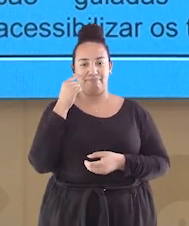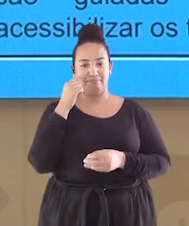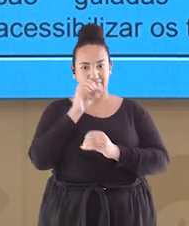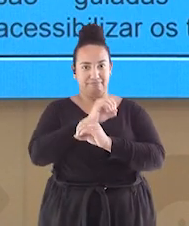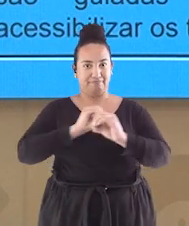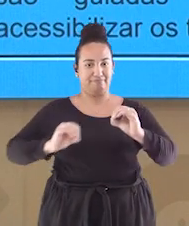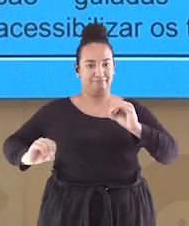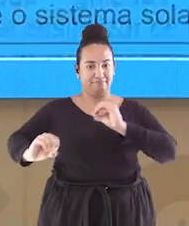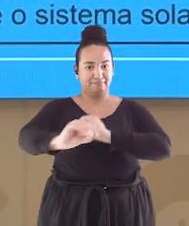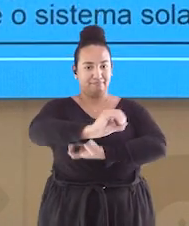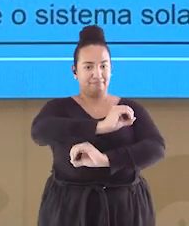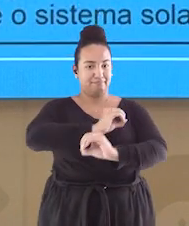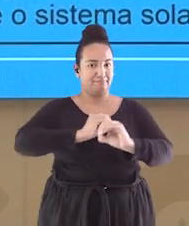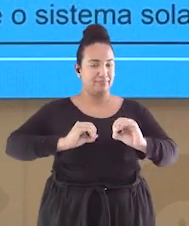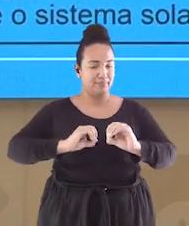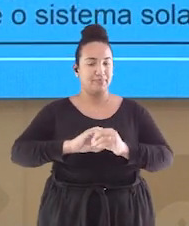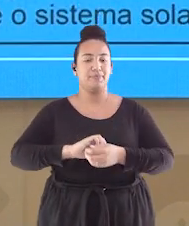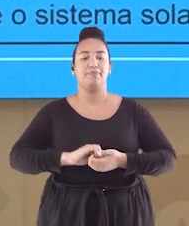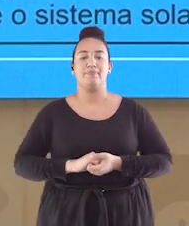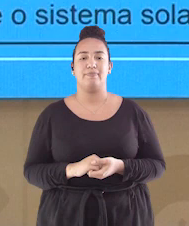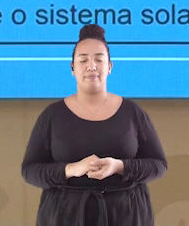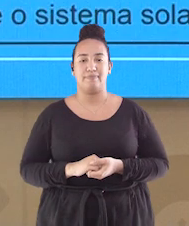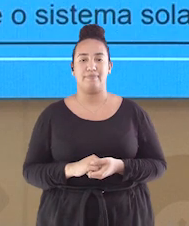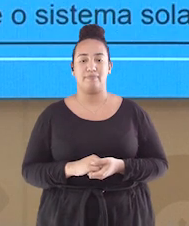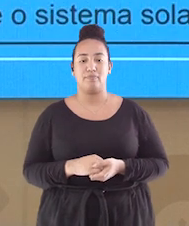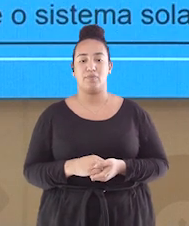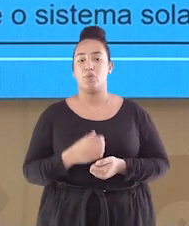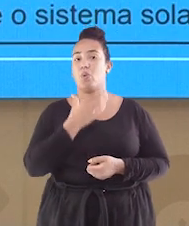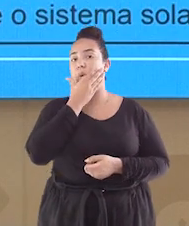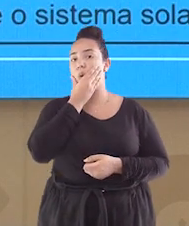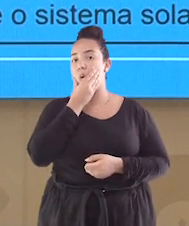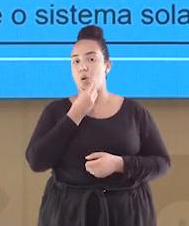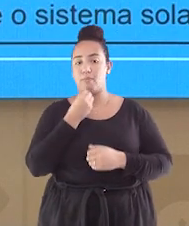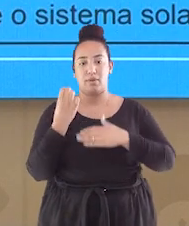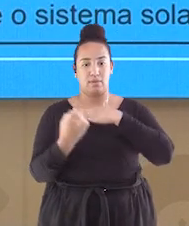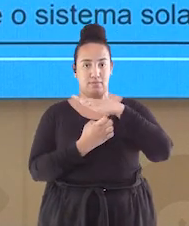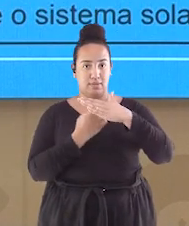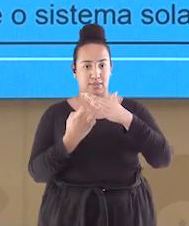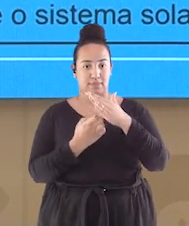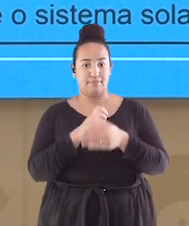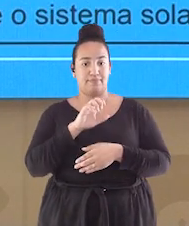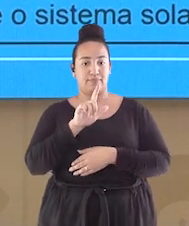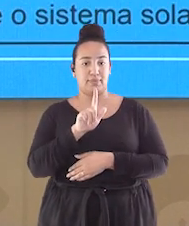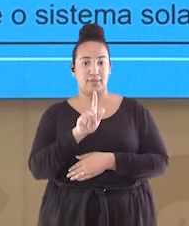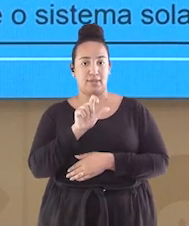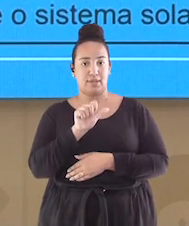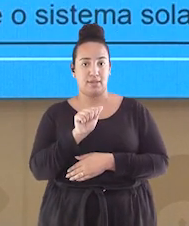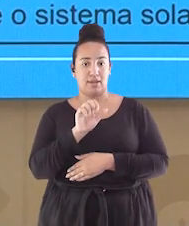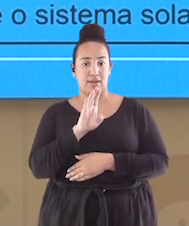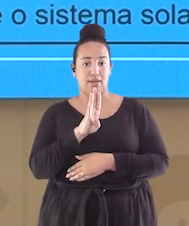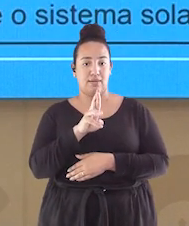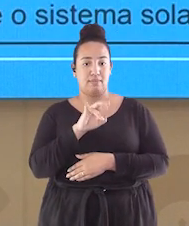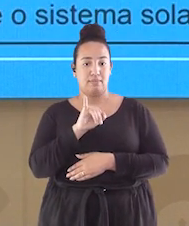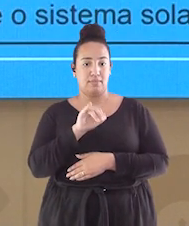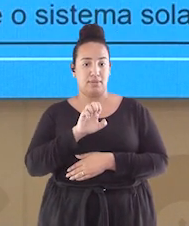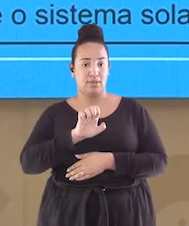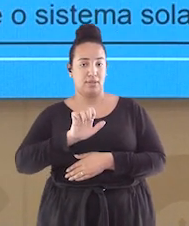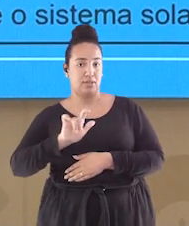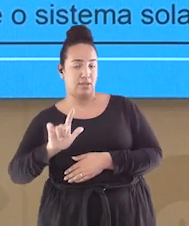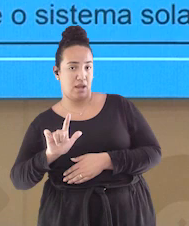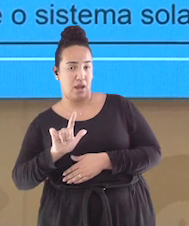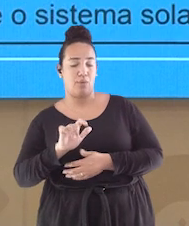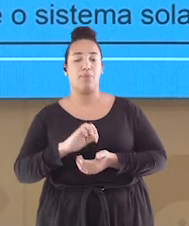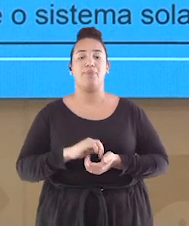solar ali, né? O empresário Gabriel Bala, 40, levou as filhas Laura,